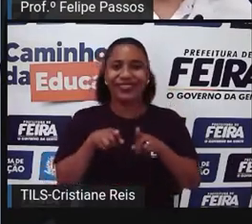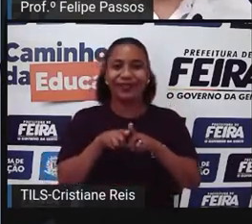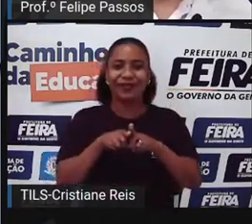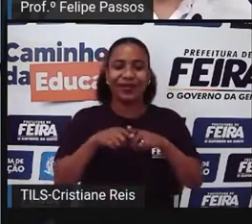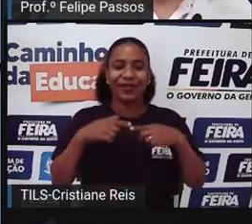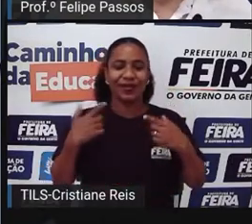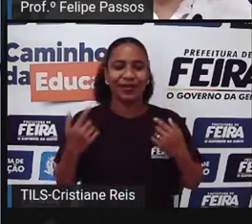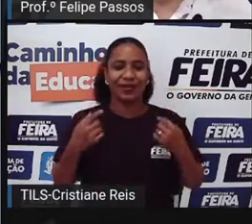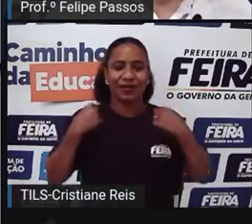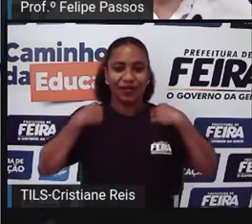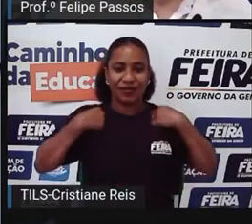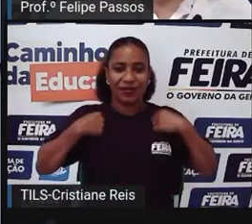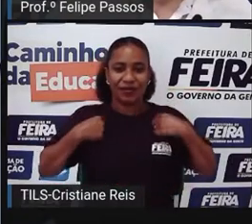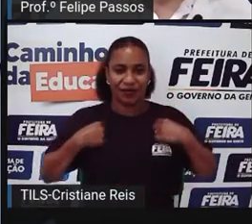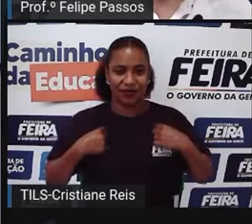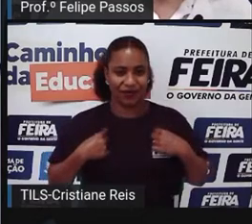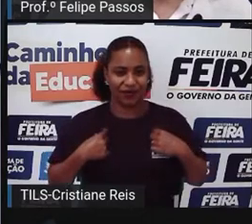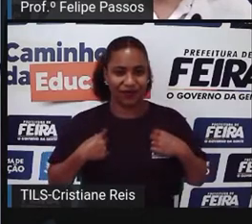Bordô